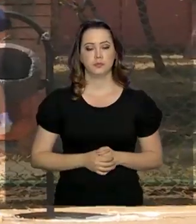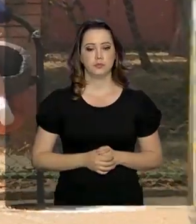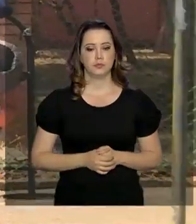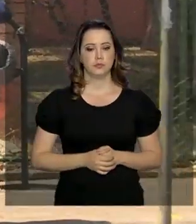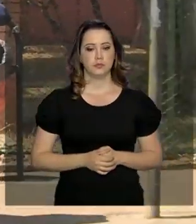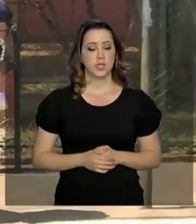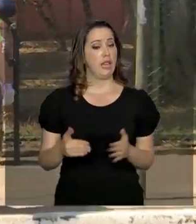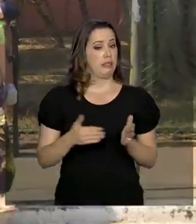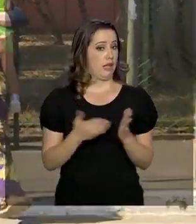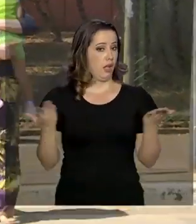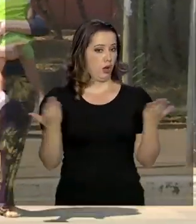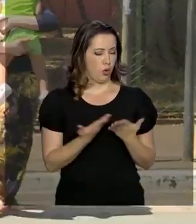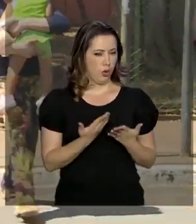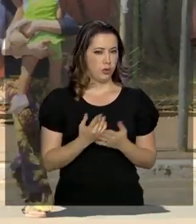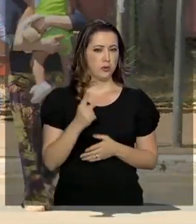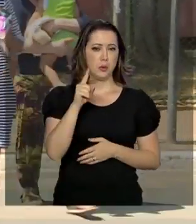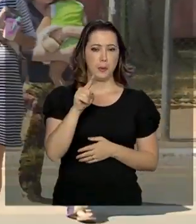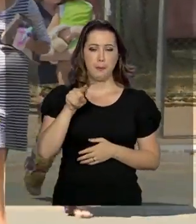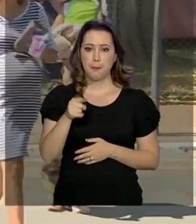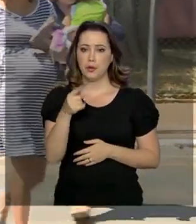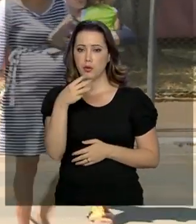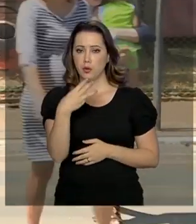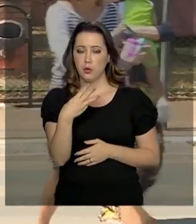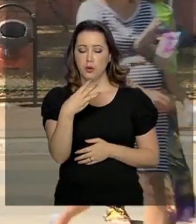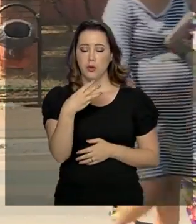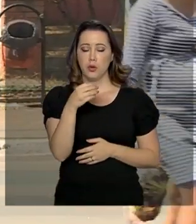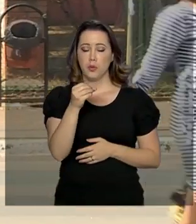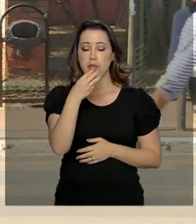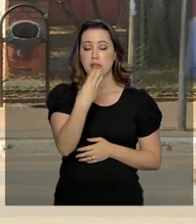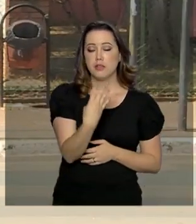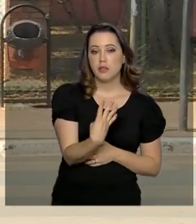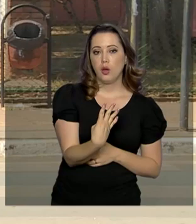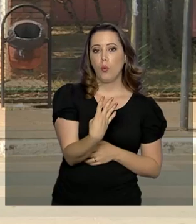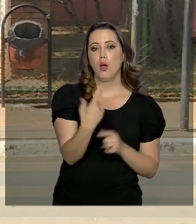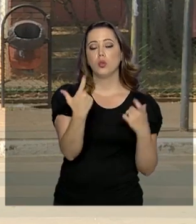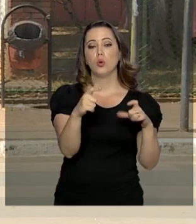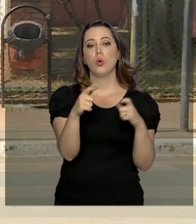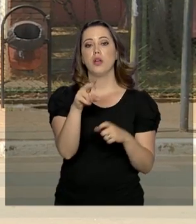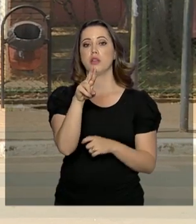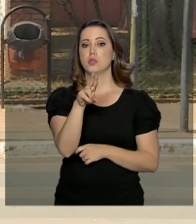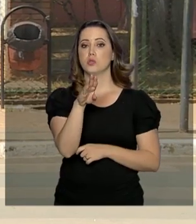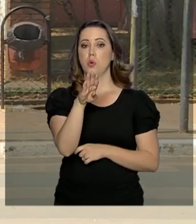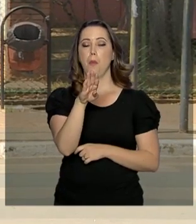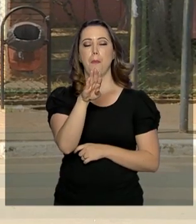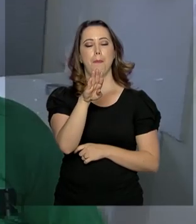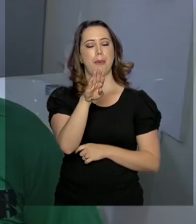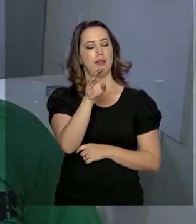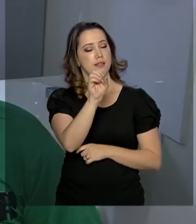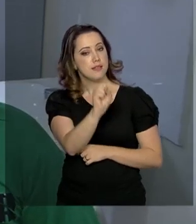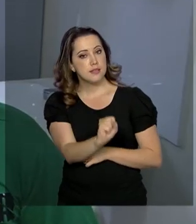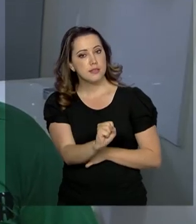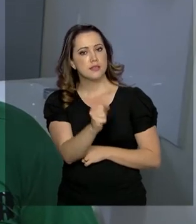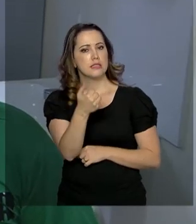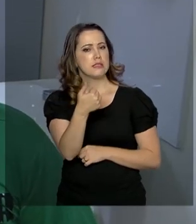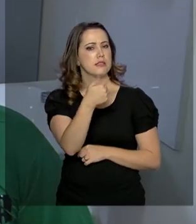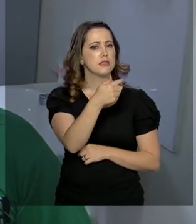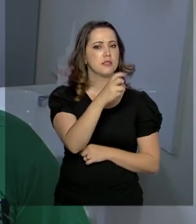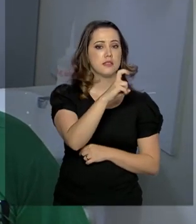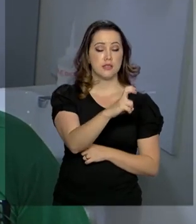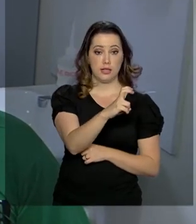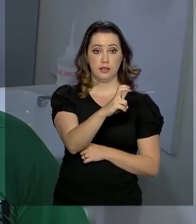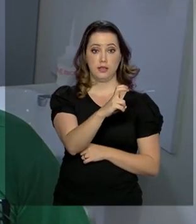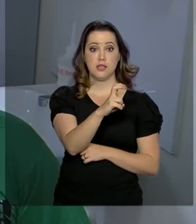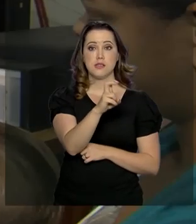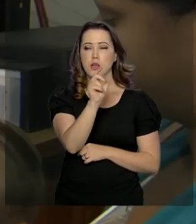Até o momento, 1.034 unidades espalhadas por 175 municípios brasileiros já estão trabalhando com